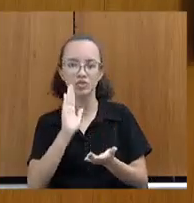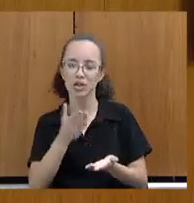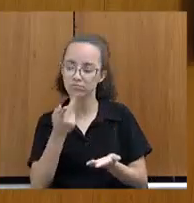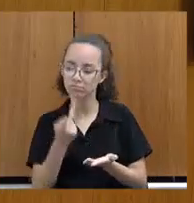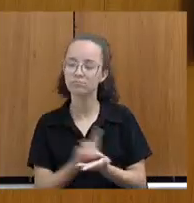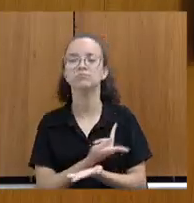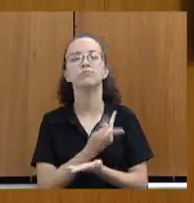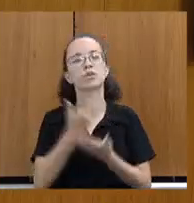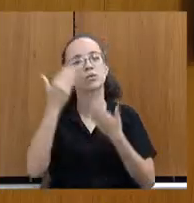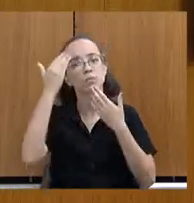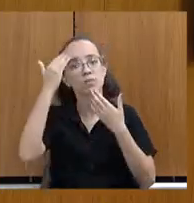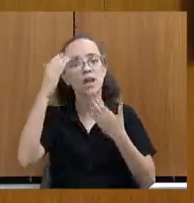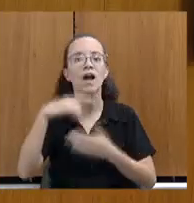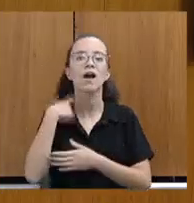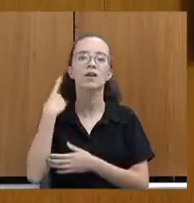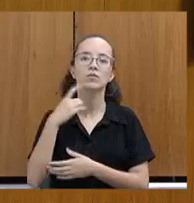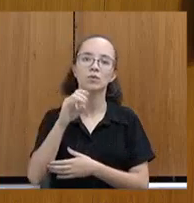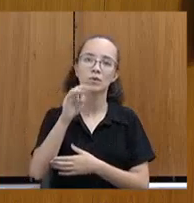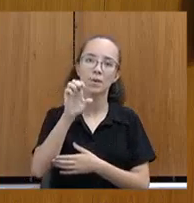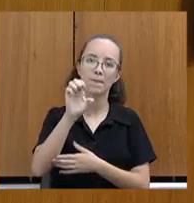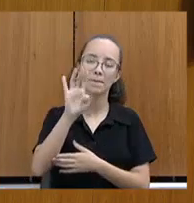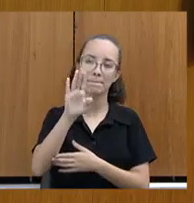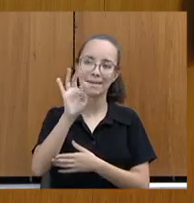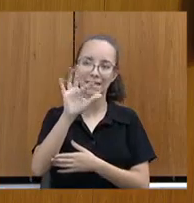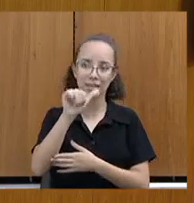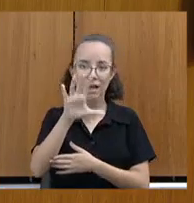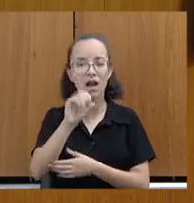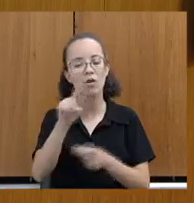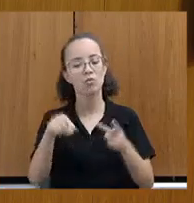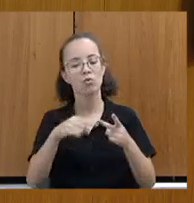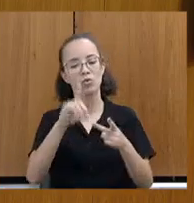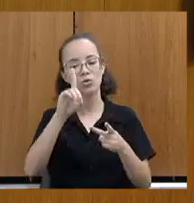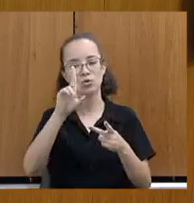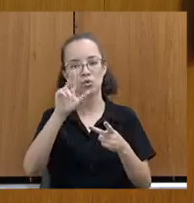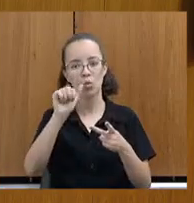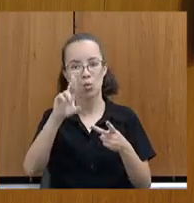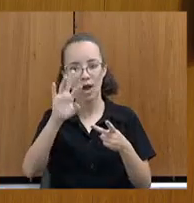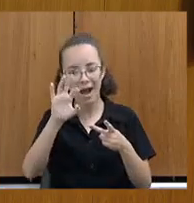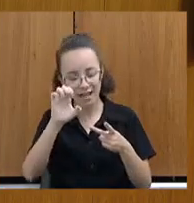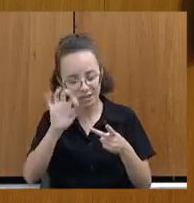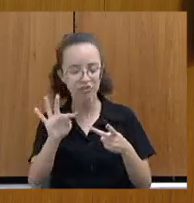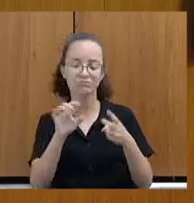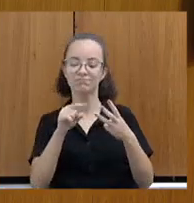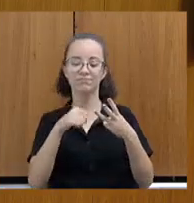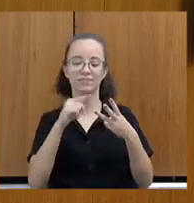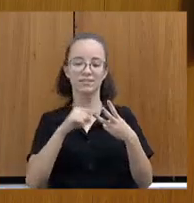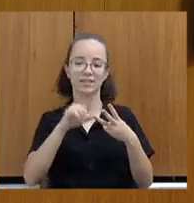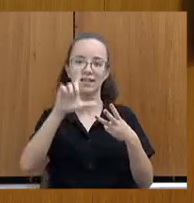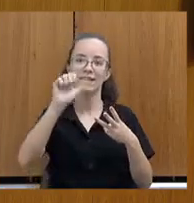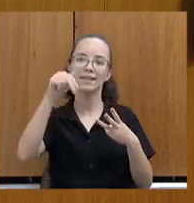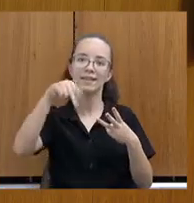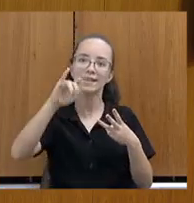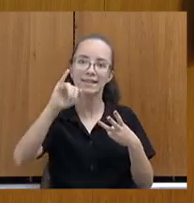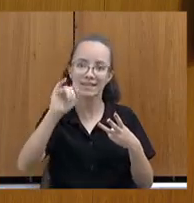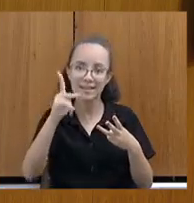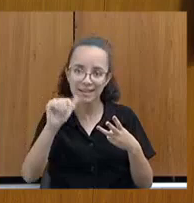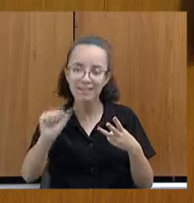deputados passados, deputado Betão, deputado Duarte, deputado Leninha, deputado Zé Reis, deputado Zé Guilherme.